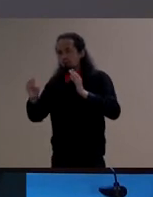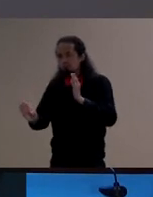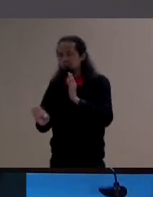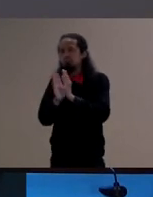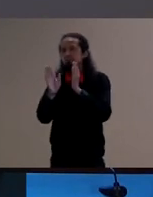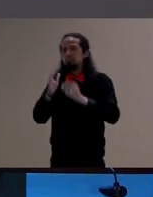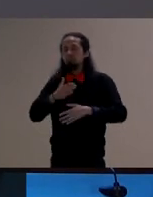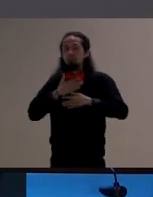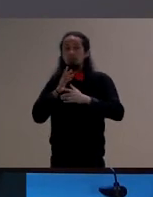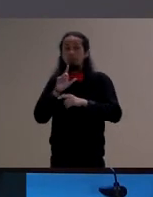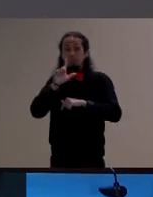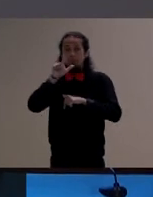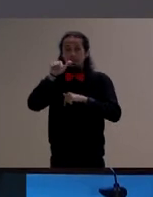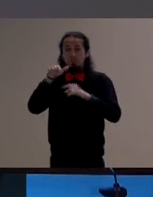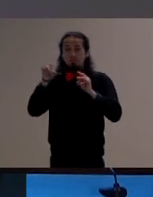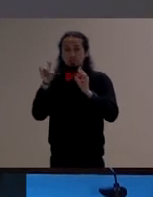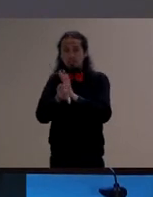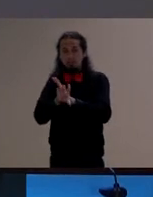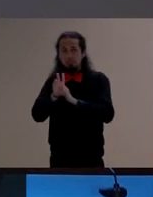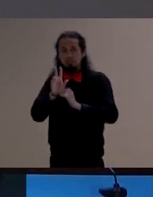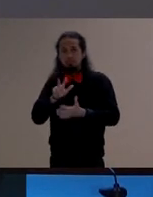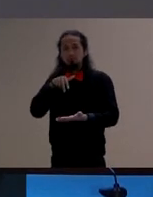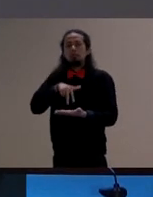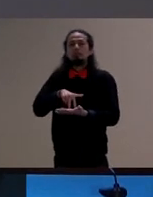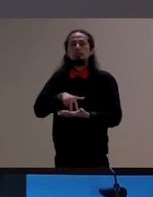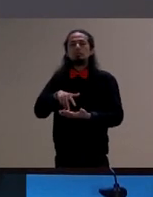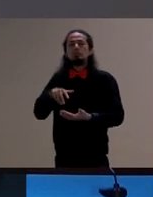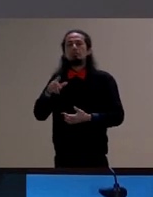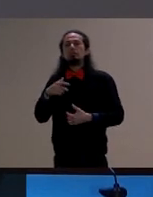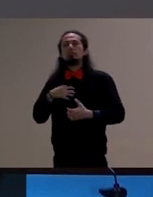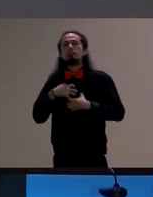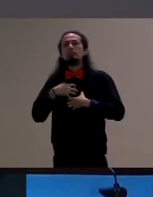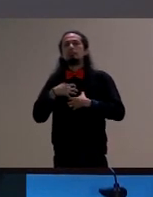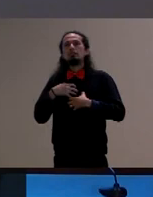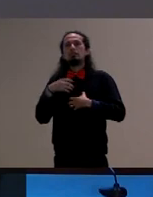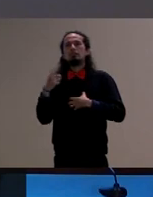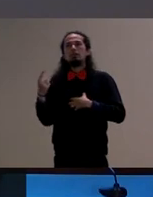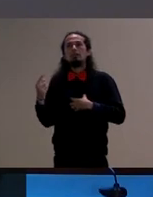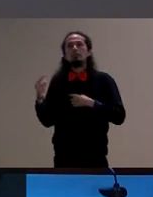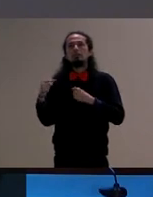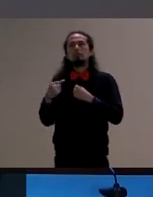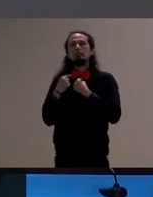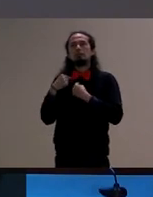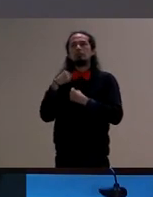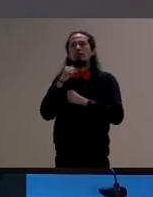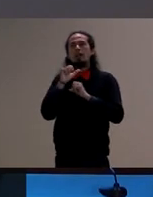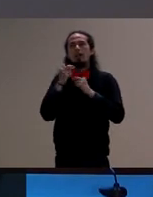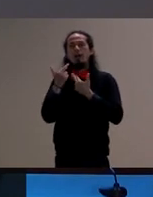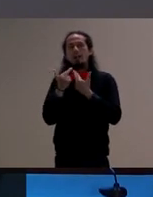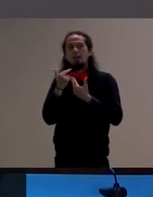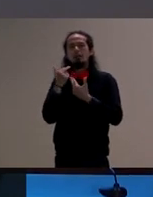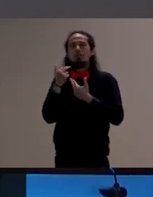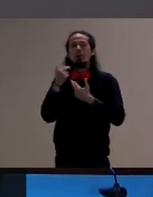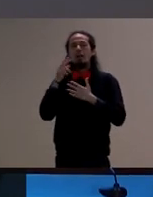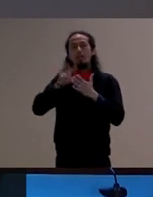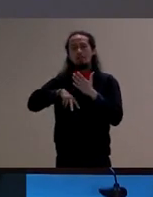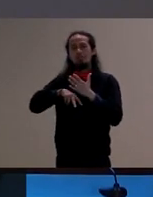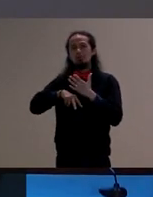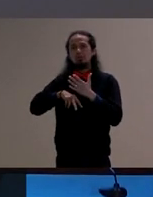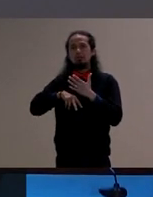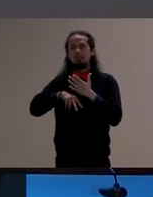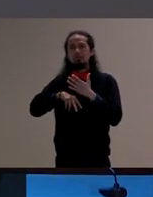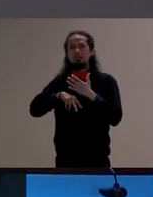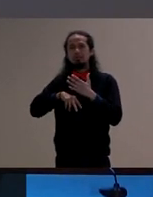levanta está envolta pela nevasca que soprava da leitura então aqui dá para